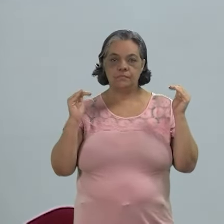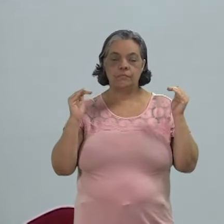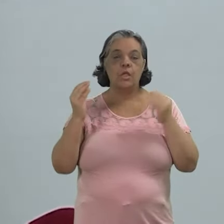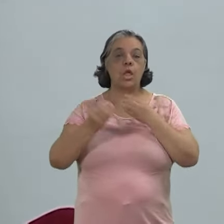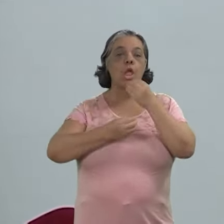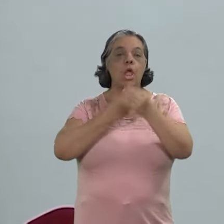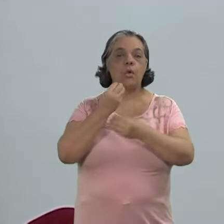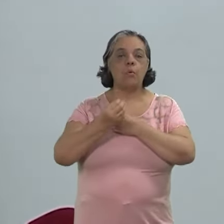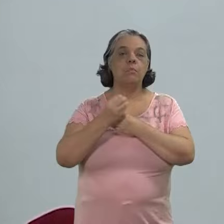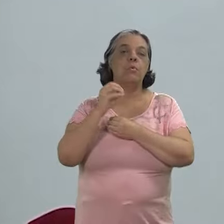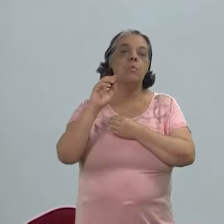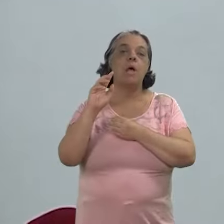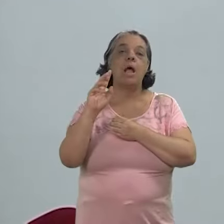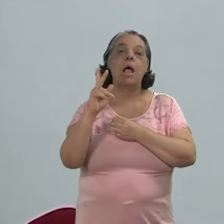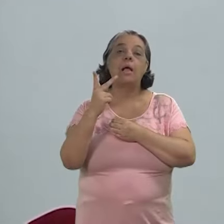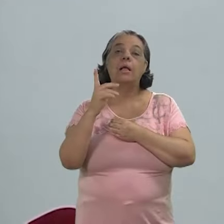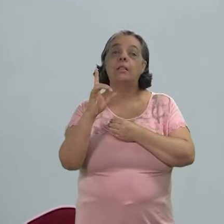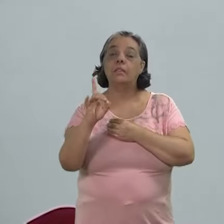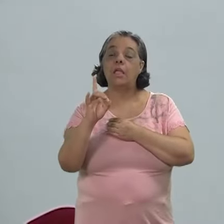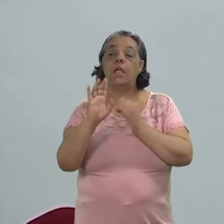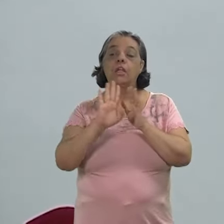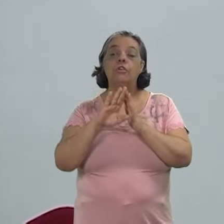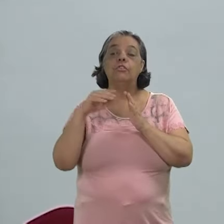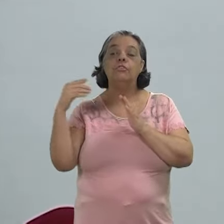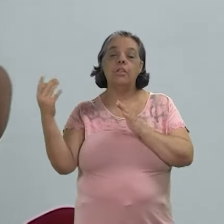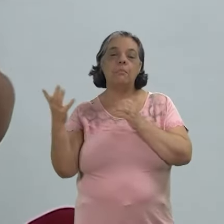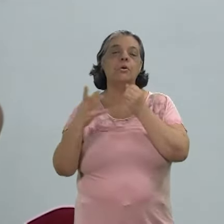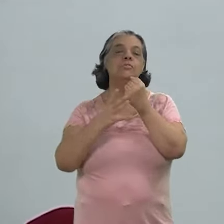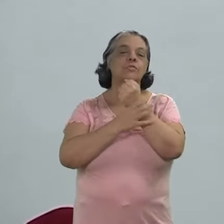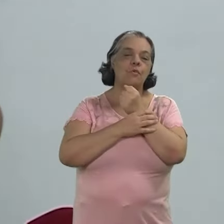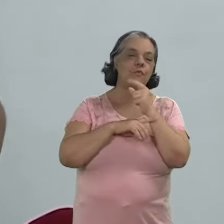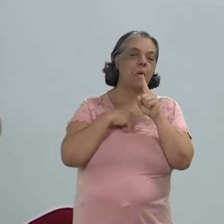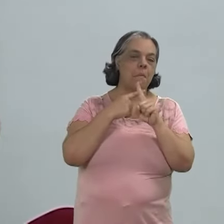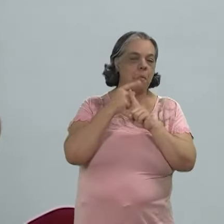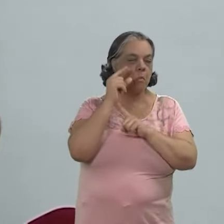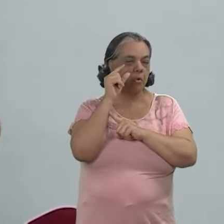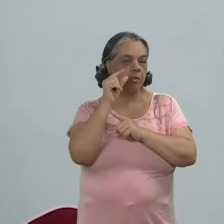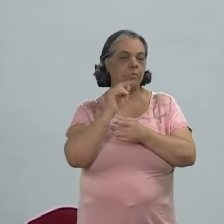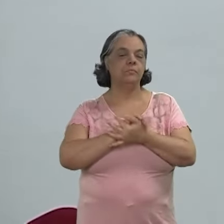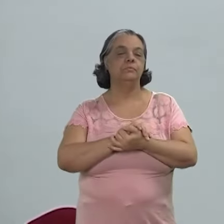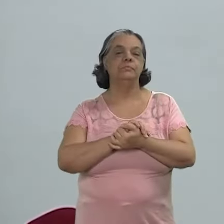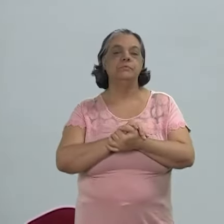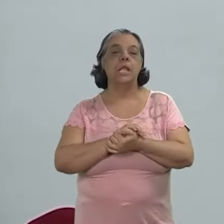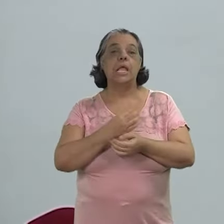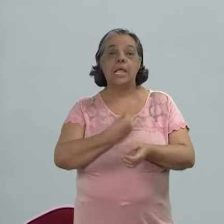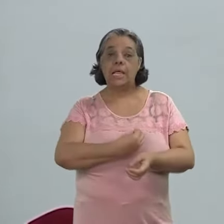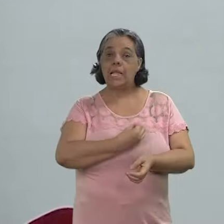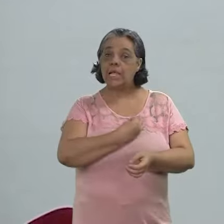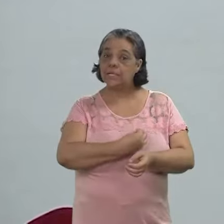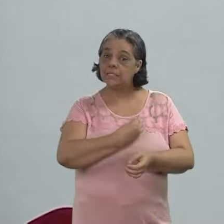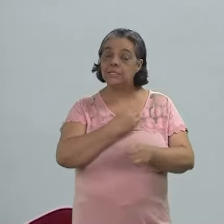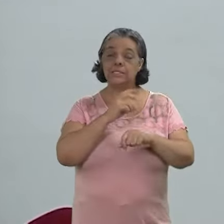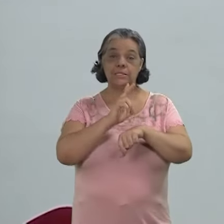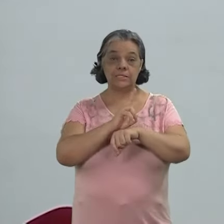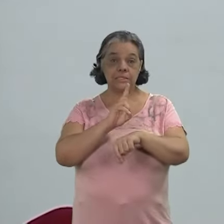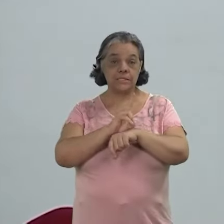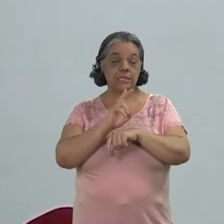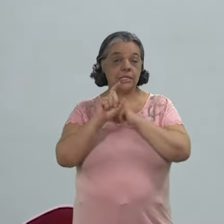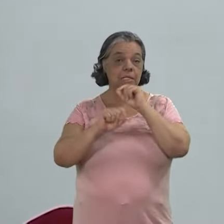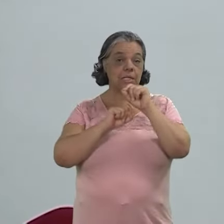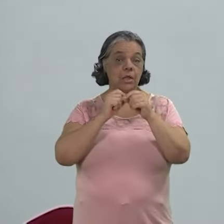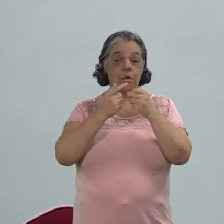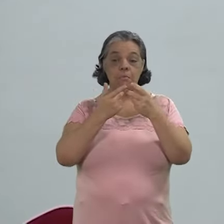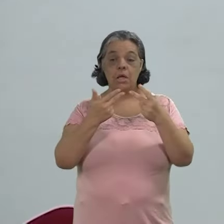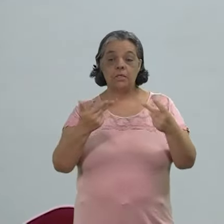É quase como um HD externo, mas que a gente pode se confiar um pouquinho mais nele. Existem previsões